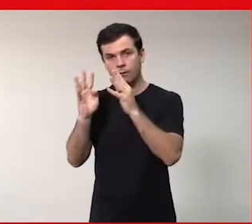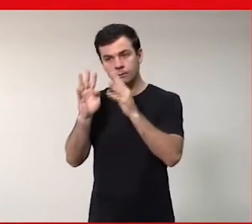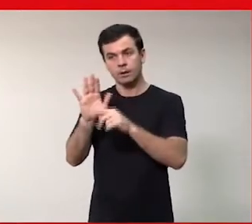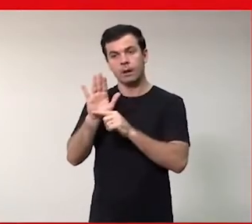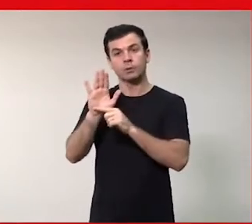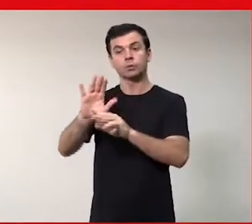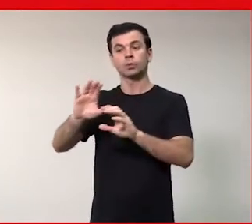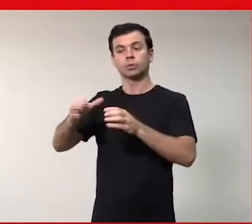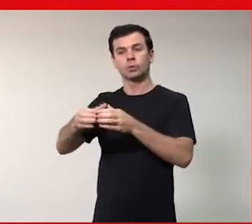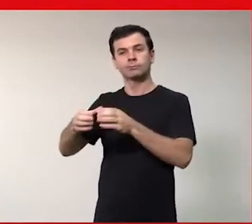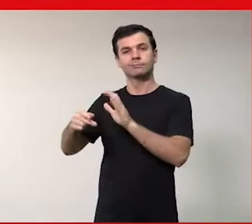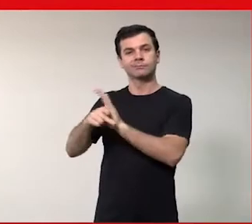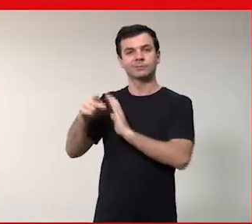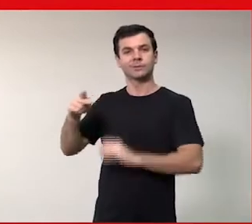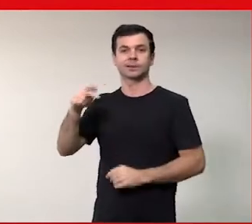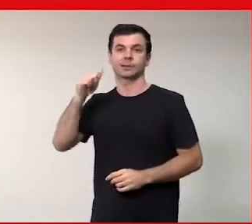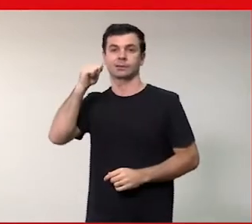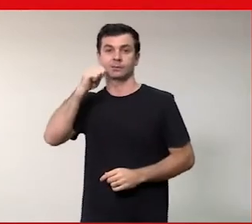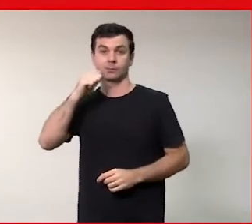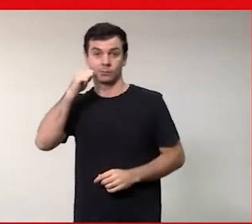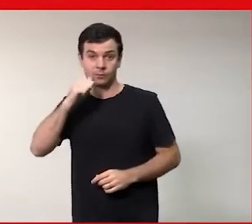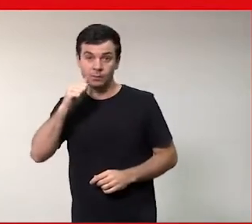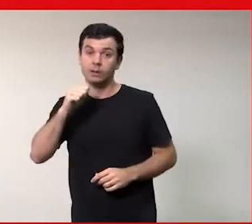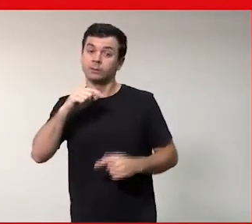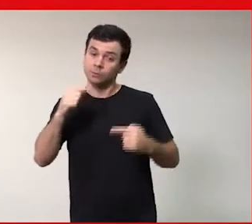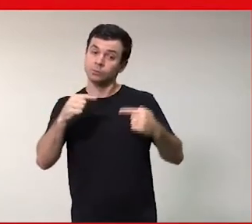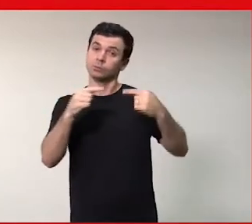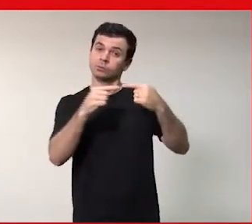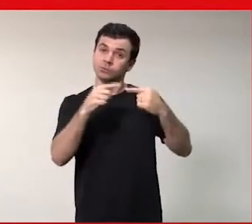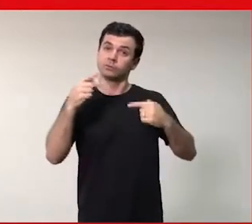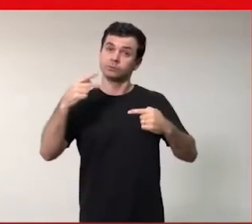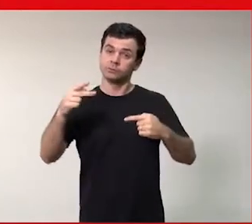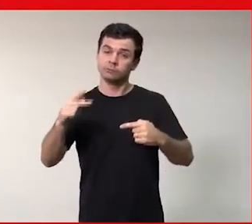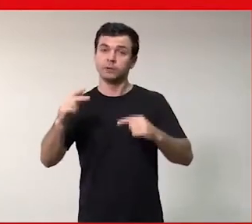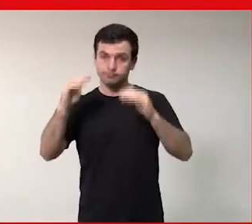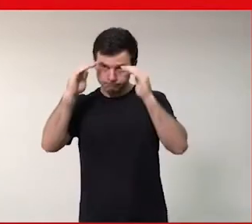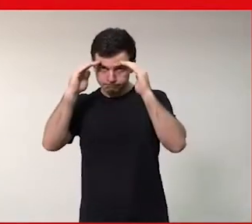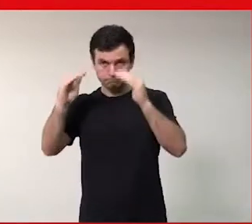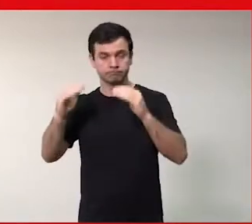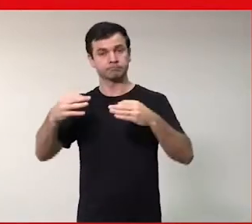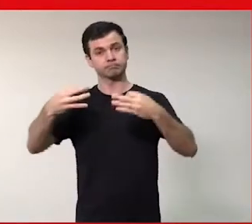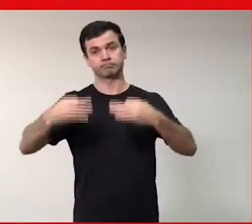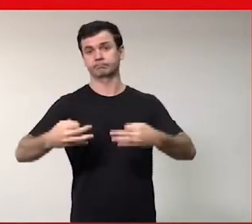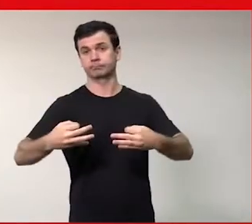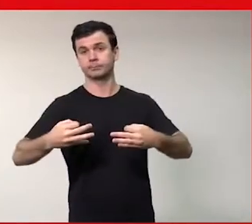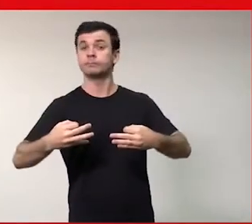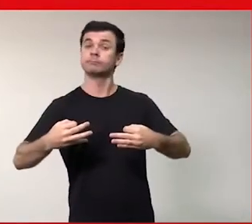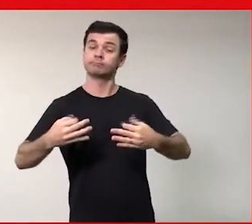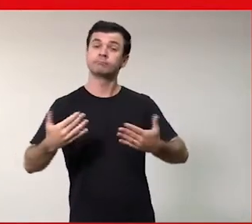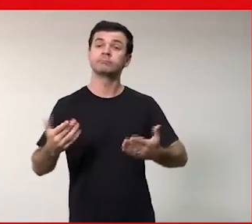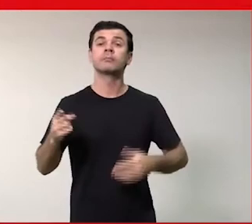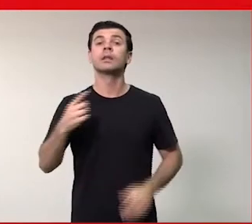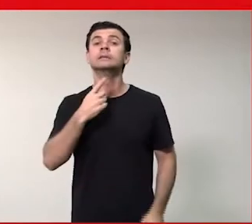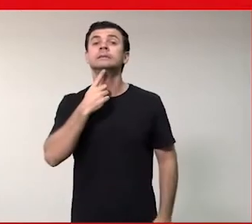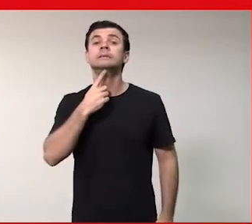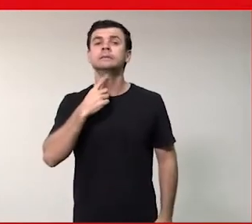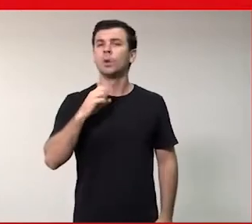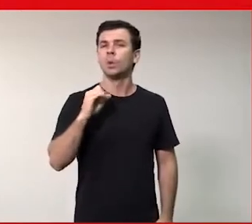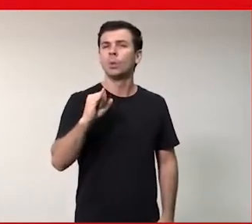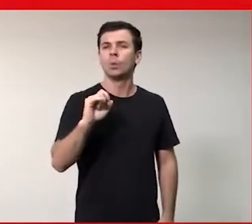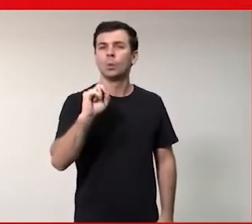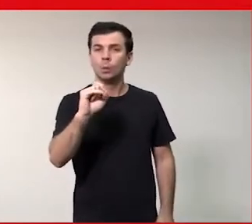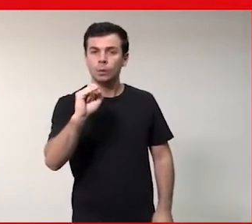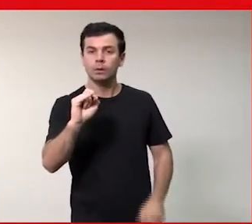atuações mais incentivas frente aos objetivos do grupo. Então, esse grupo tem uma intenção de fortalecer